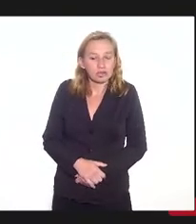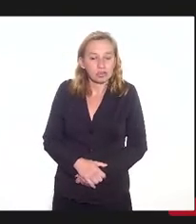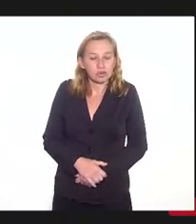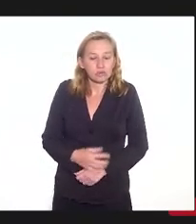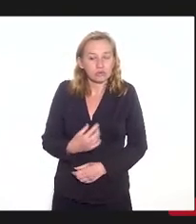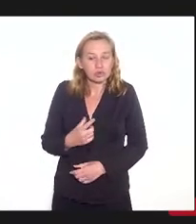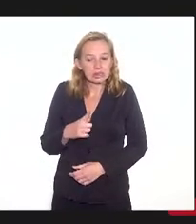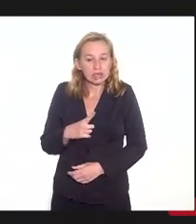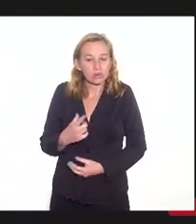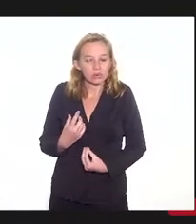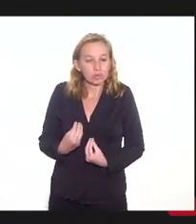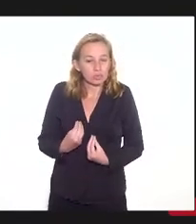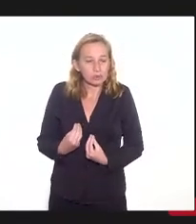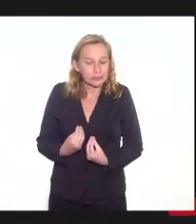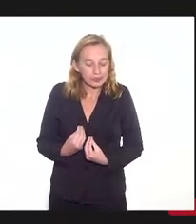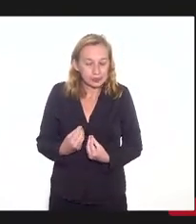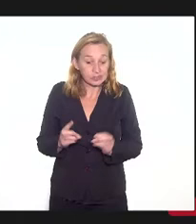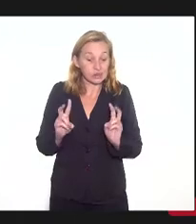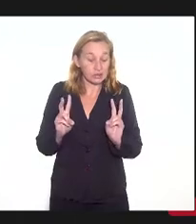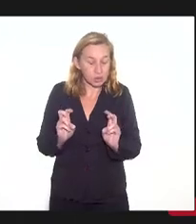é uma situação